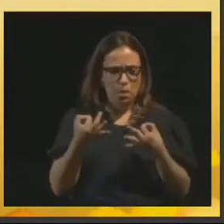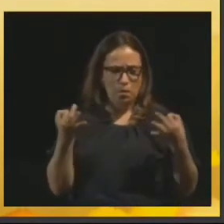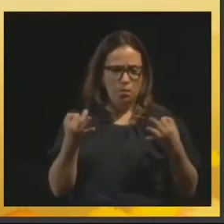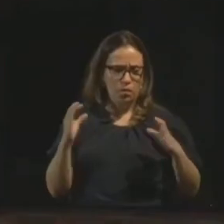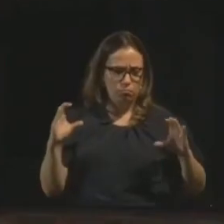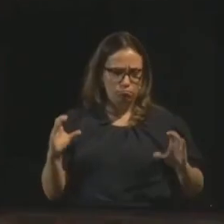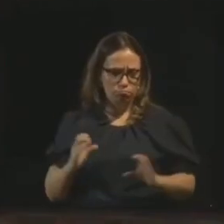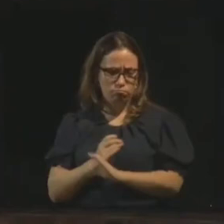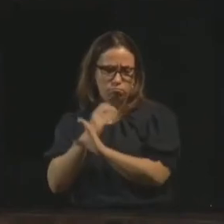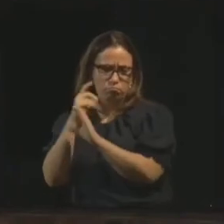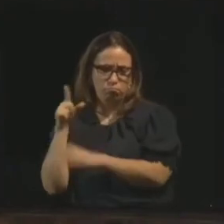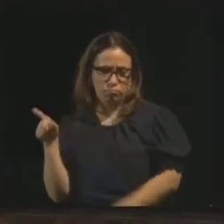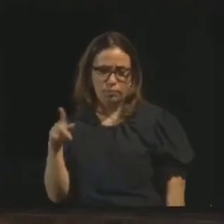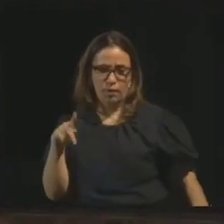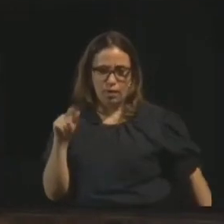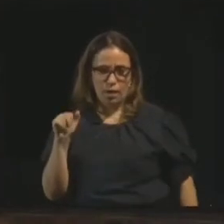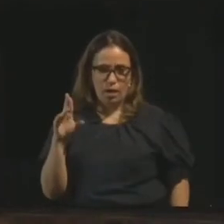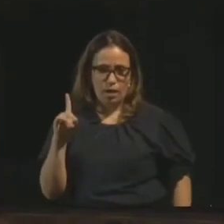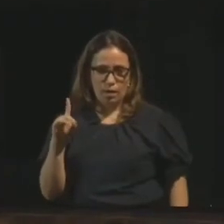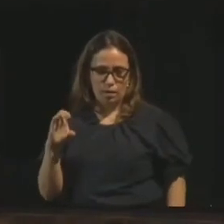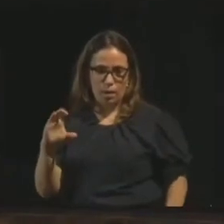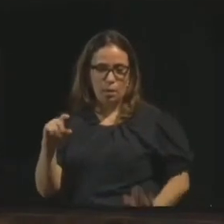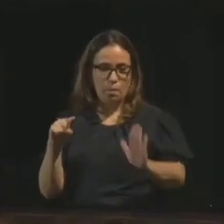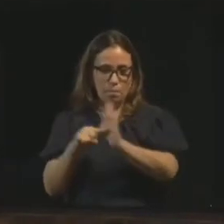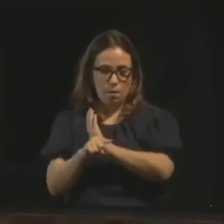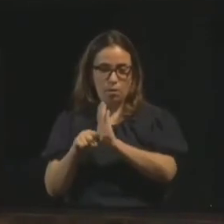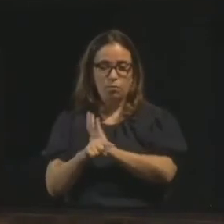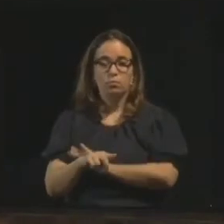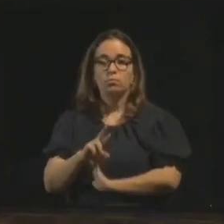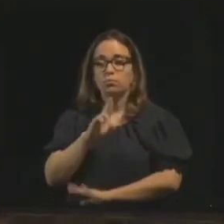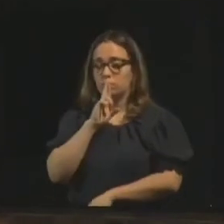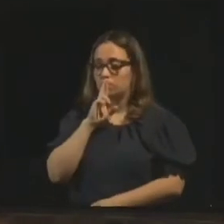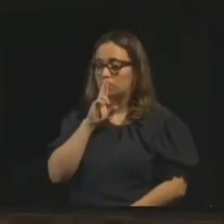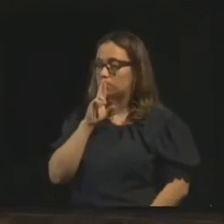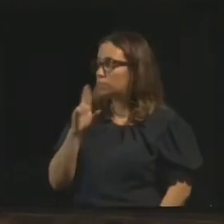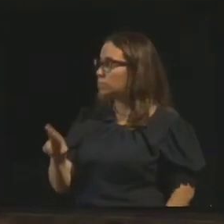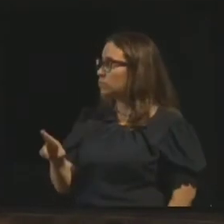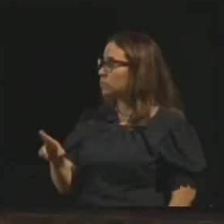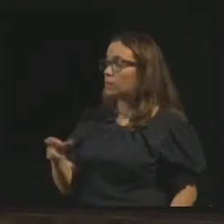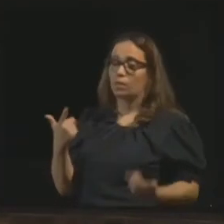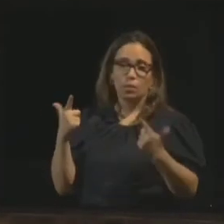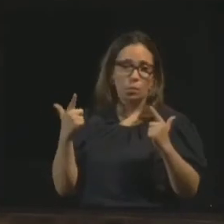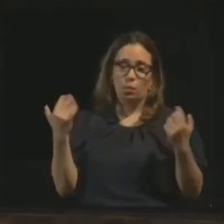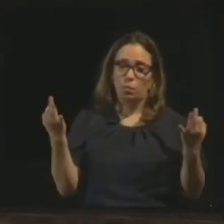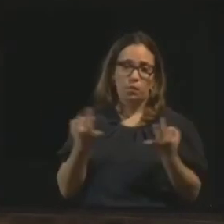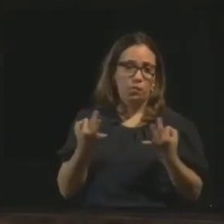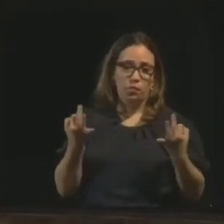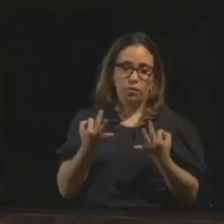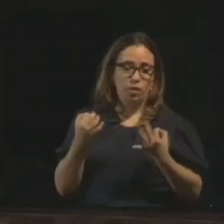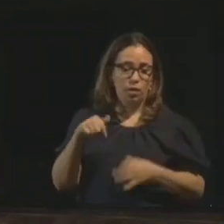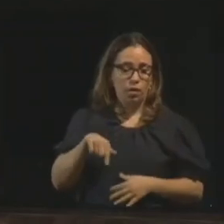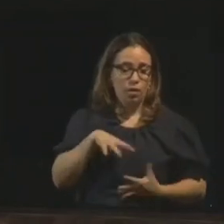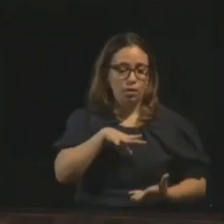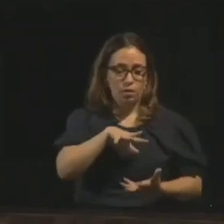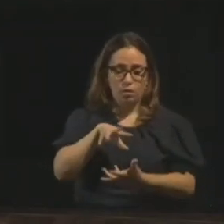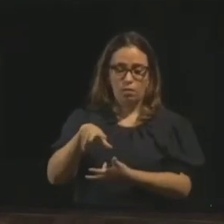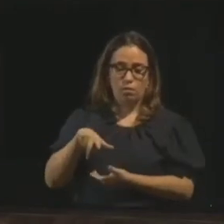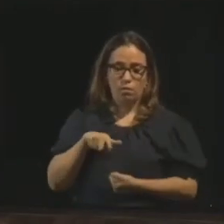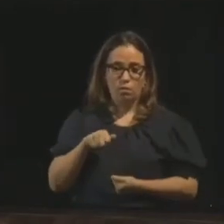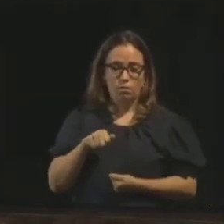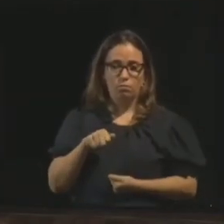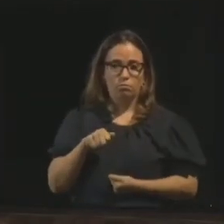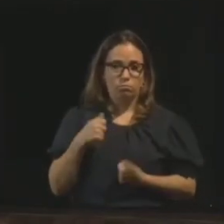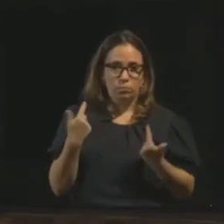Allan Kardec pergunta às entidades venerandas, perfeito, ah, bem sabes que a perfeição não existe na Terra, sem o que não